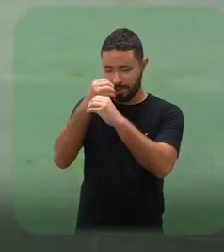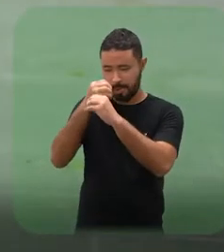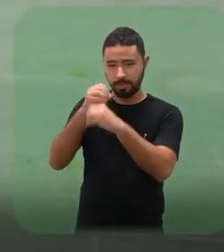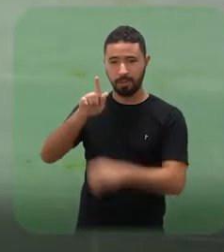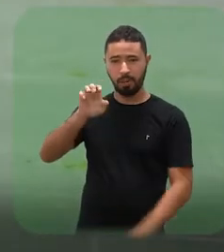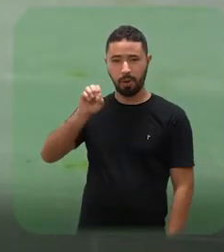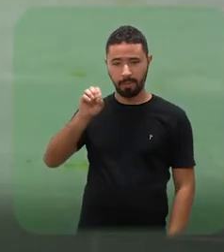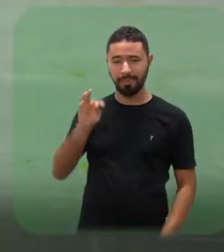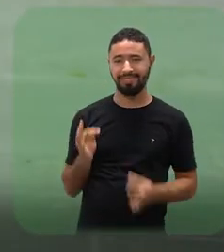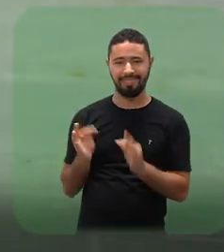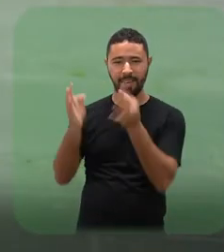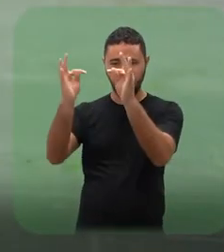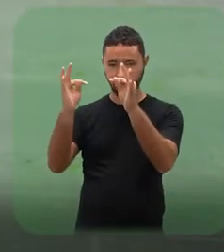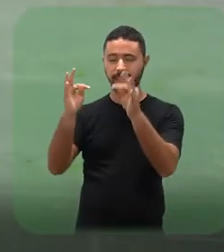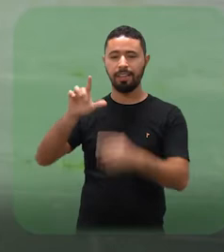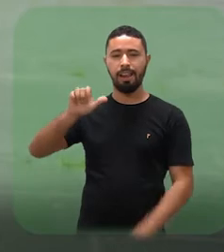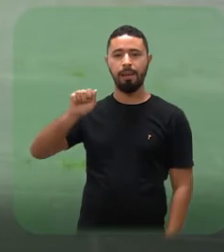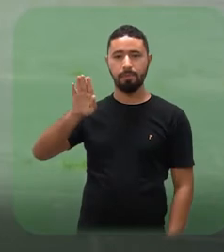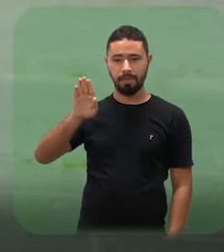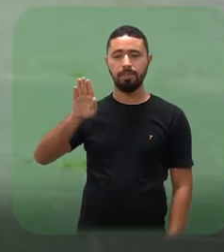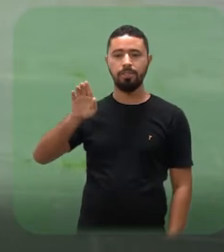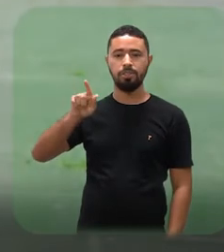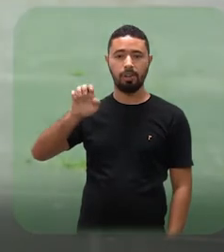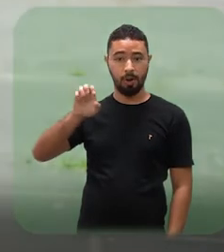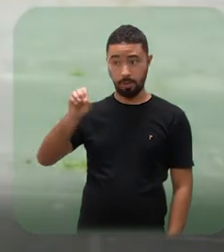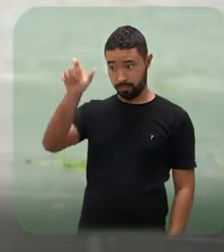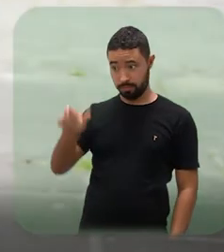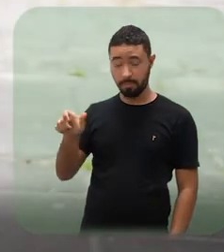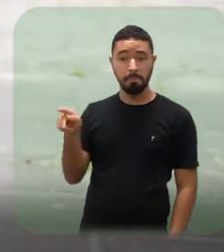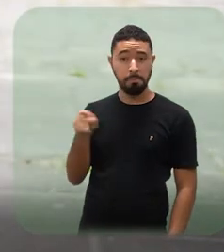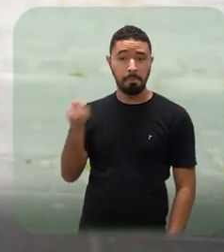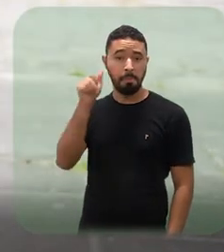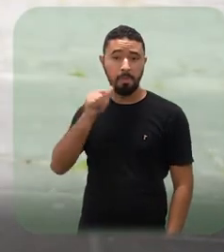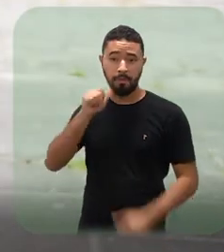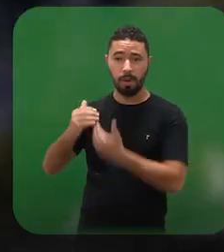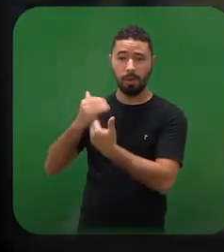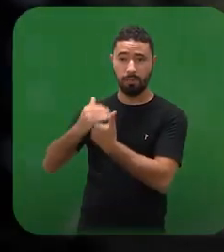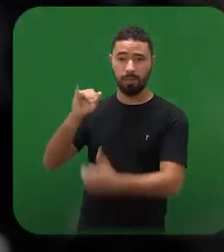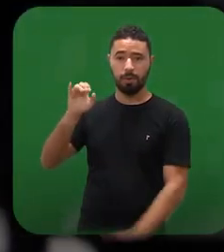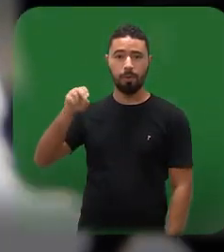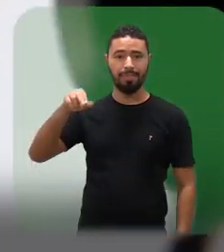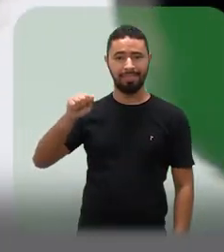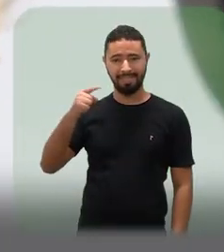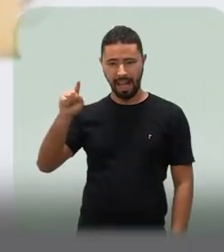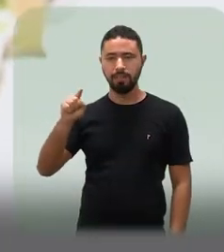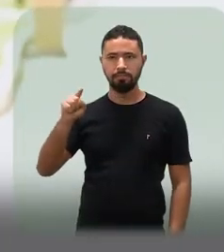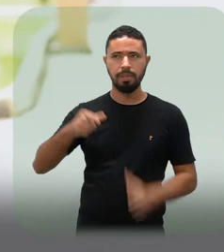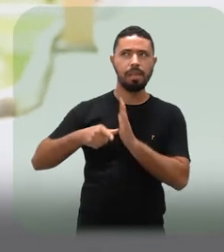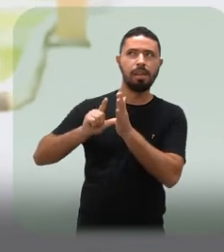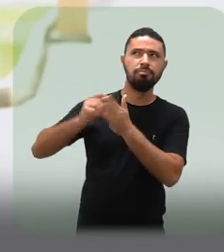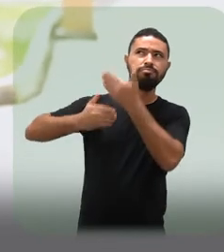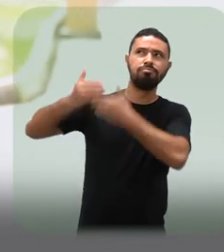de Geotecnologias e Meio Ambiente, LabGel, orientada pela professora Iona Hammer. A gente parte desse princípio de